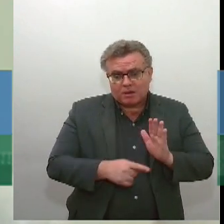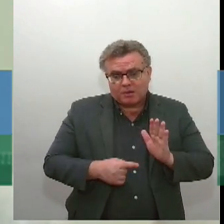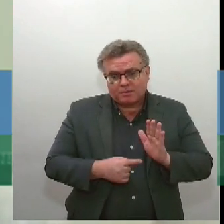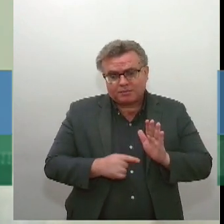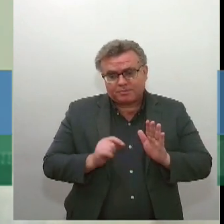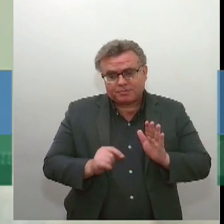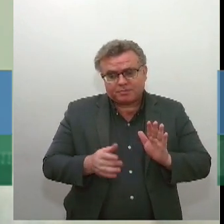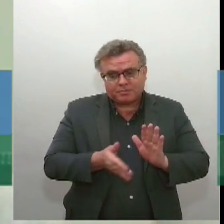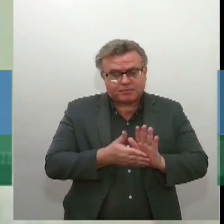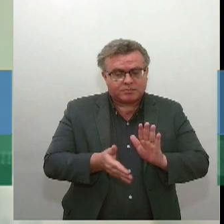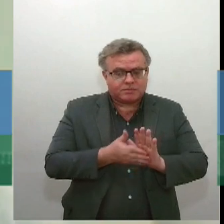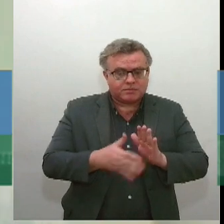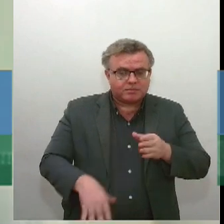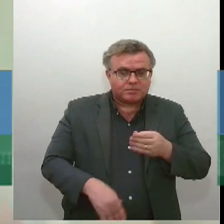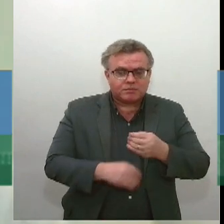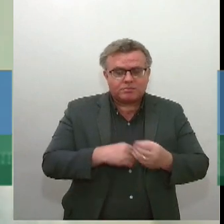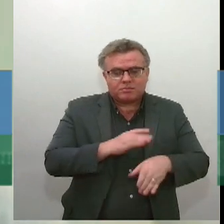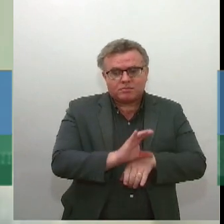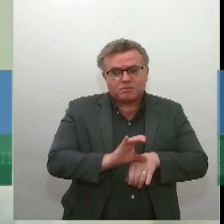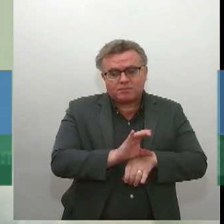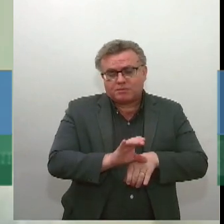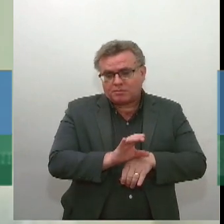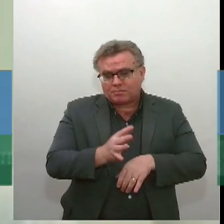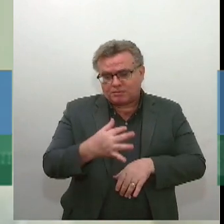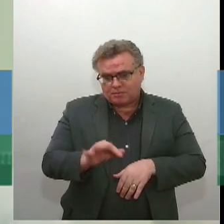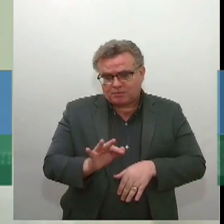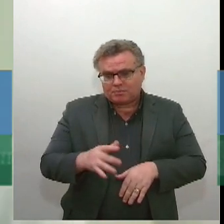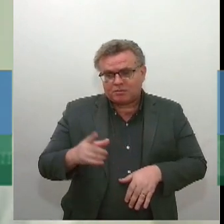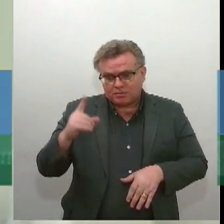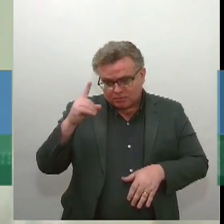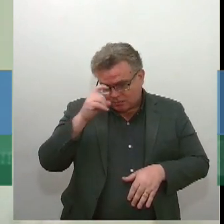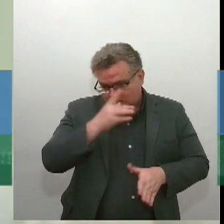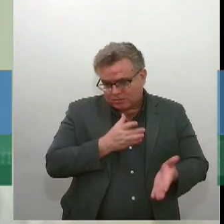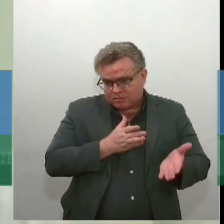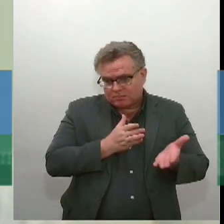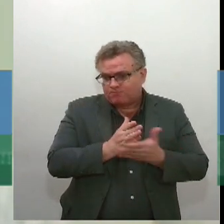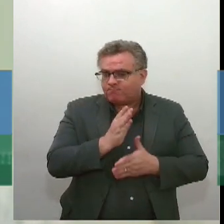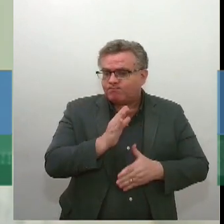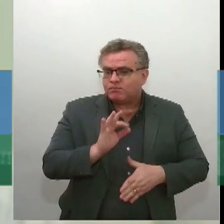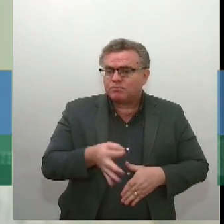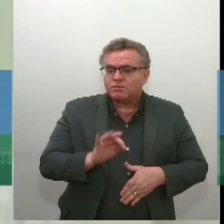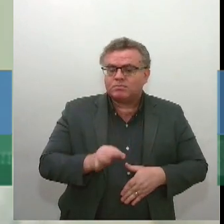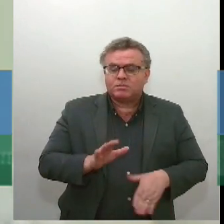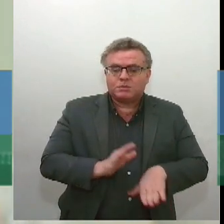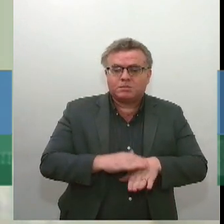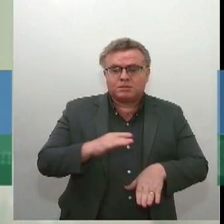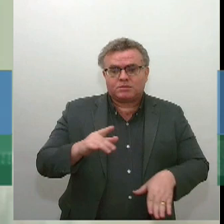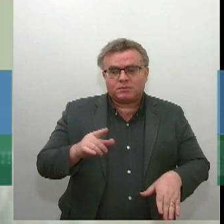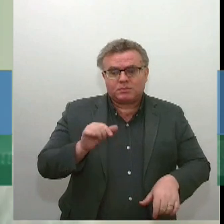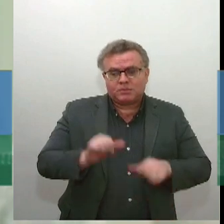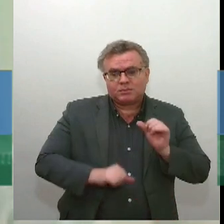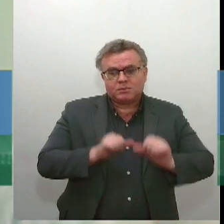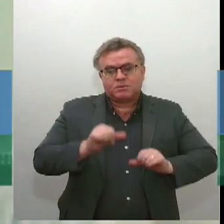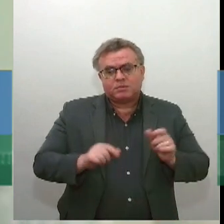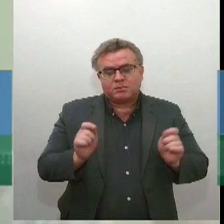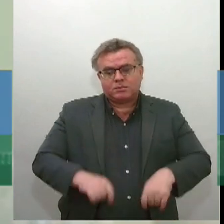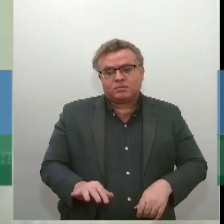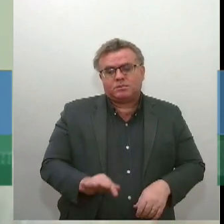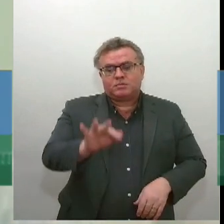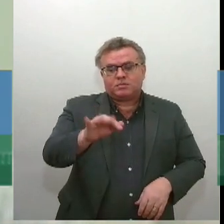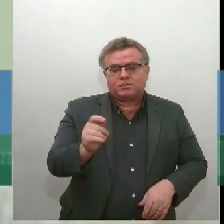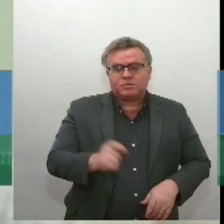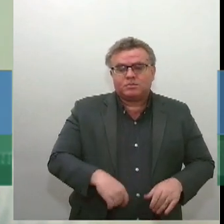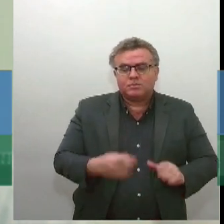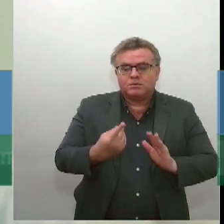emenda à Constituição, então, ela é mais difícil de ser aprovada, mas mais difícil de ser modificada no futuro, diferente de um projeto de lei.